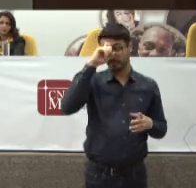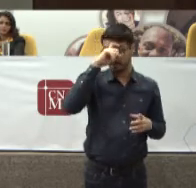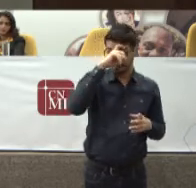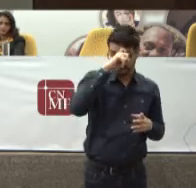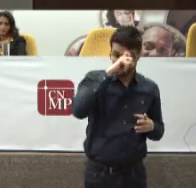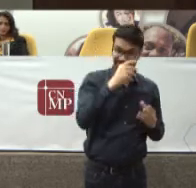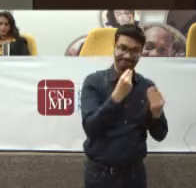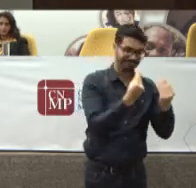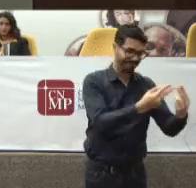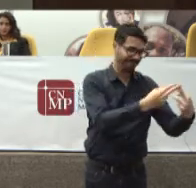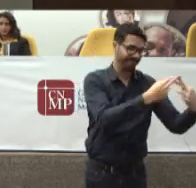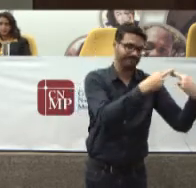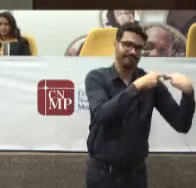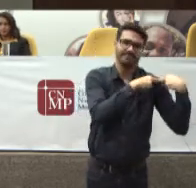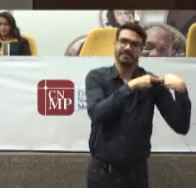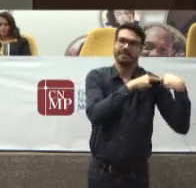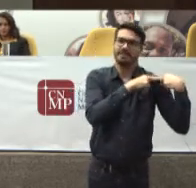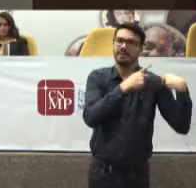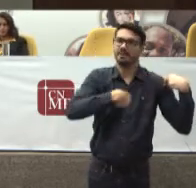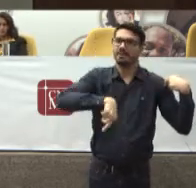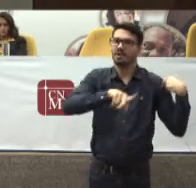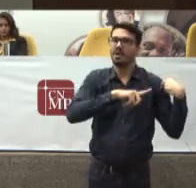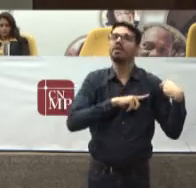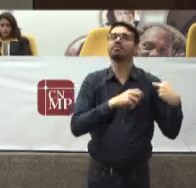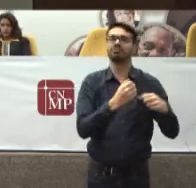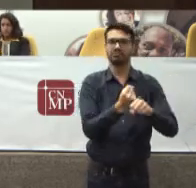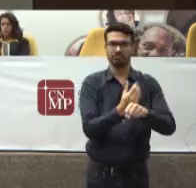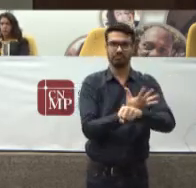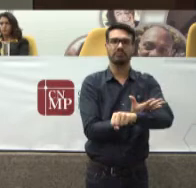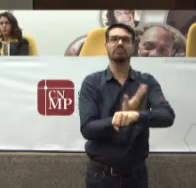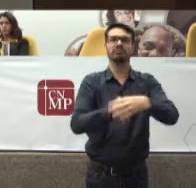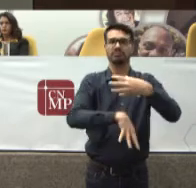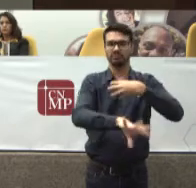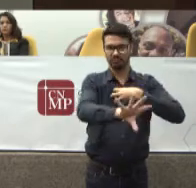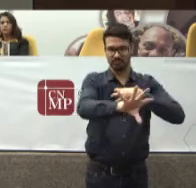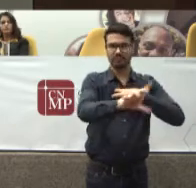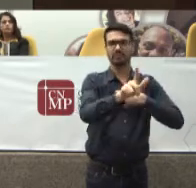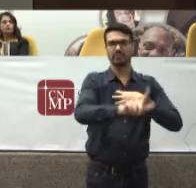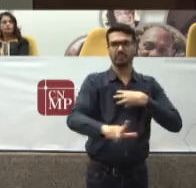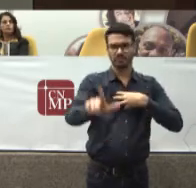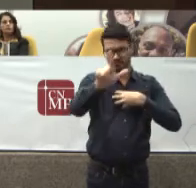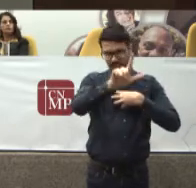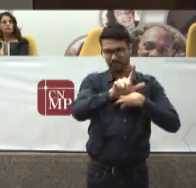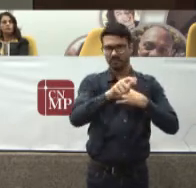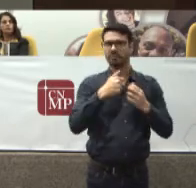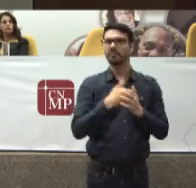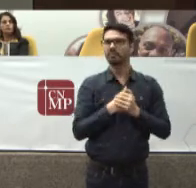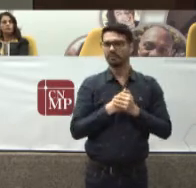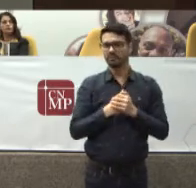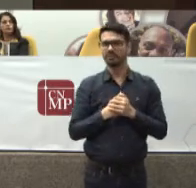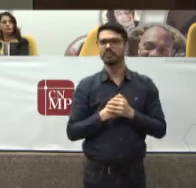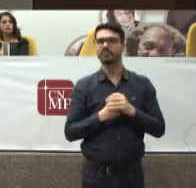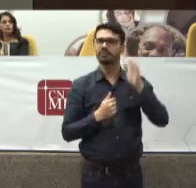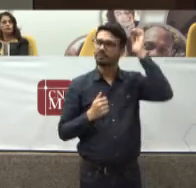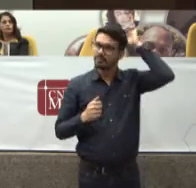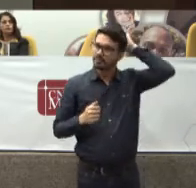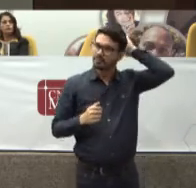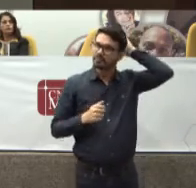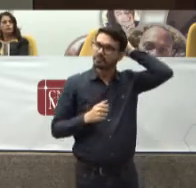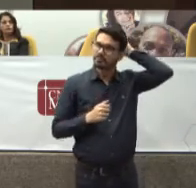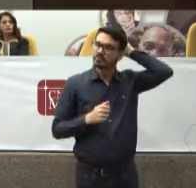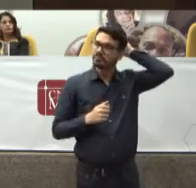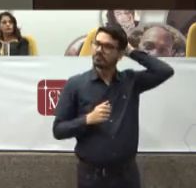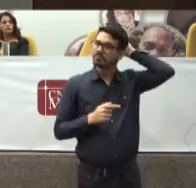Nós temos que ser Absolutamente sensíveis Com os problemas Que são colocados A julgamento Com a